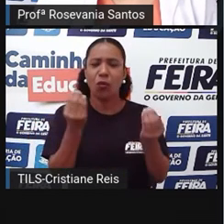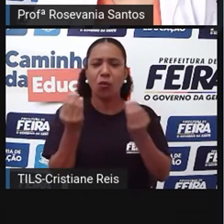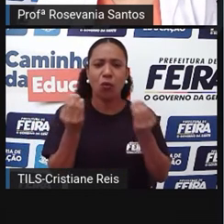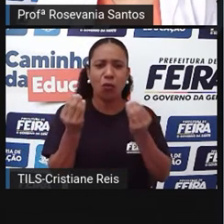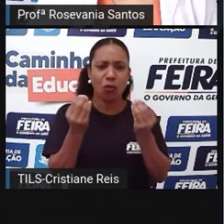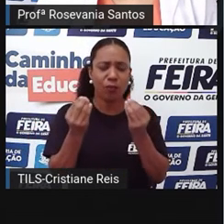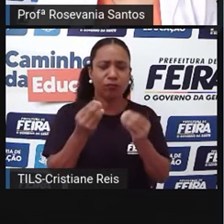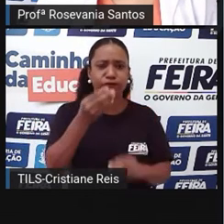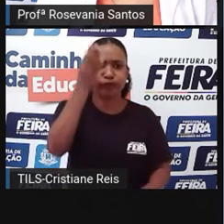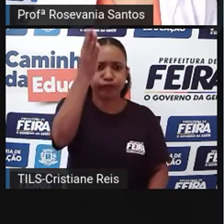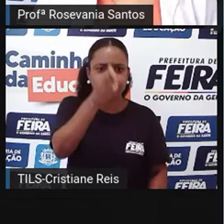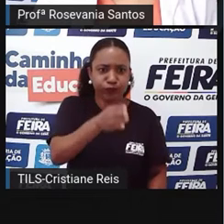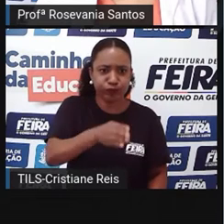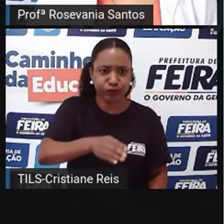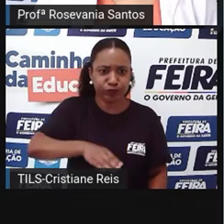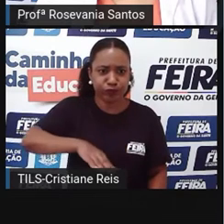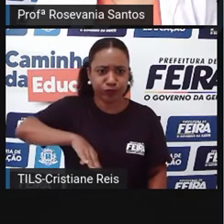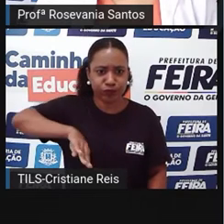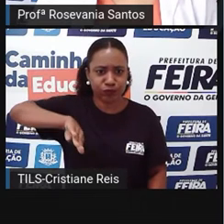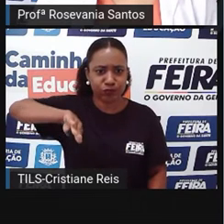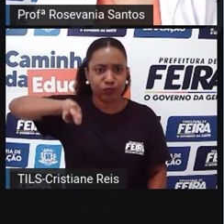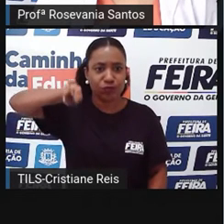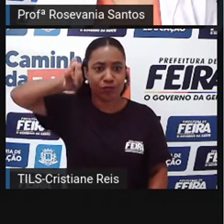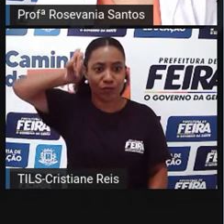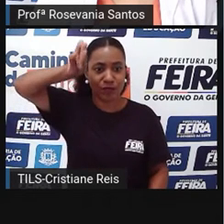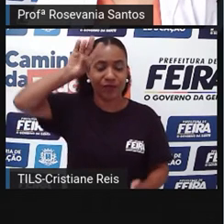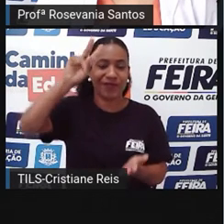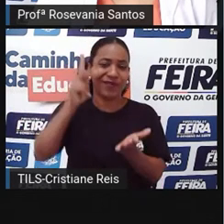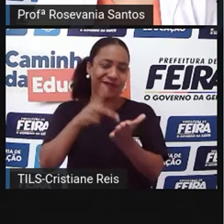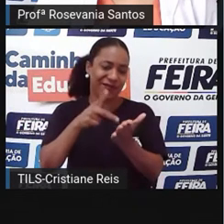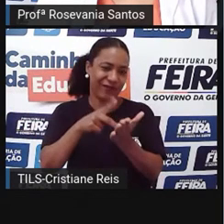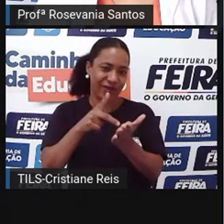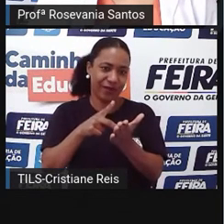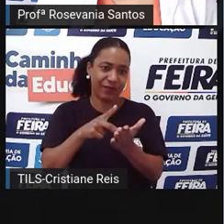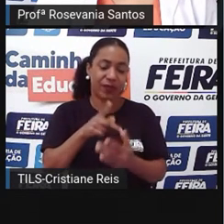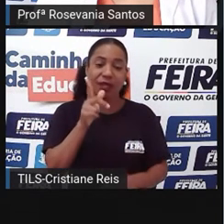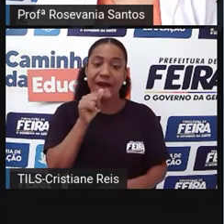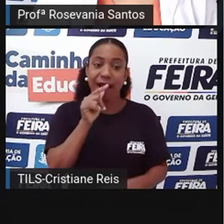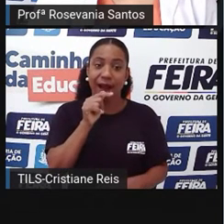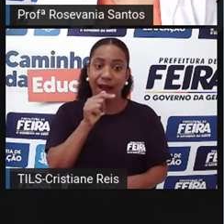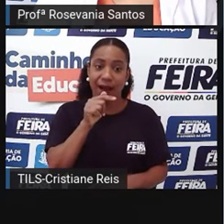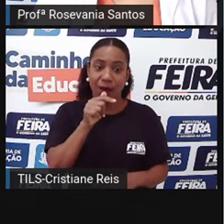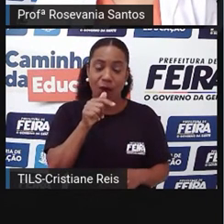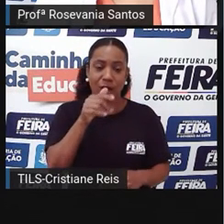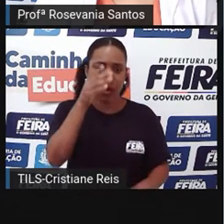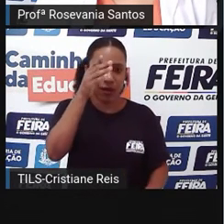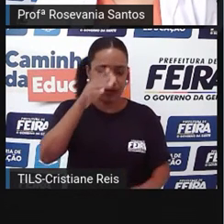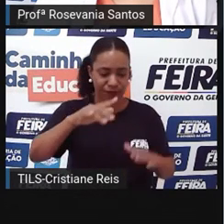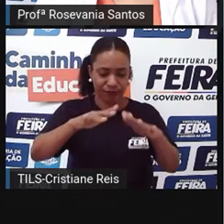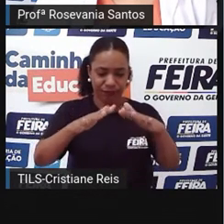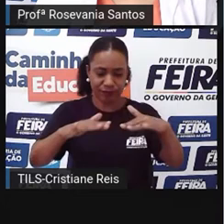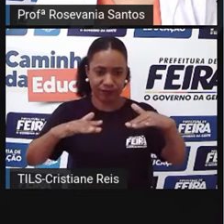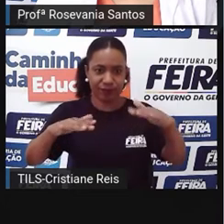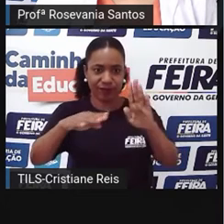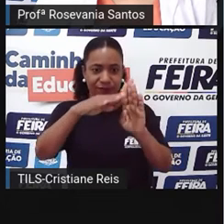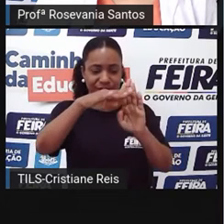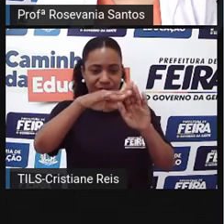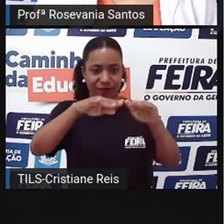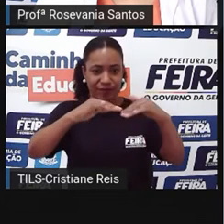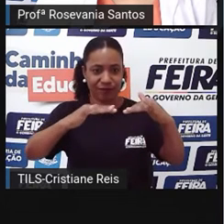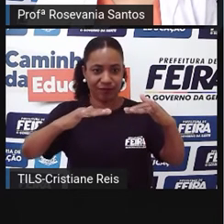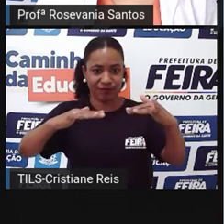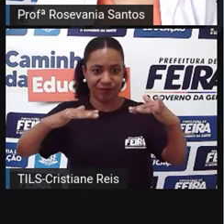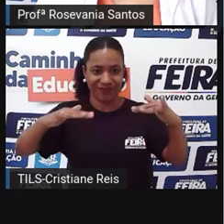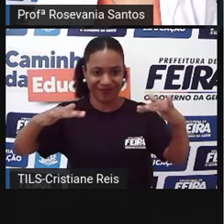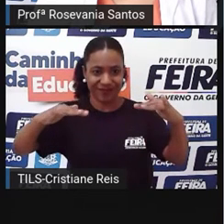depressão absoluta? quando essa área está abaixo do nível do mar, olha o nível do mar, e olha essa região aqui, está